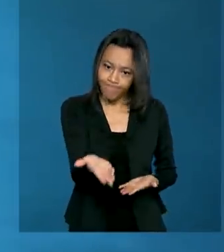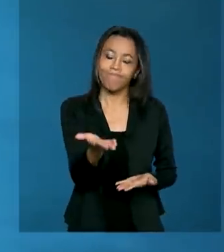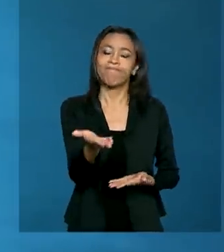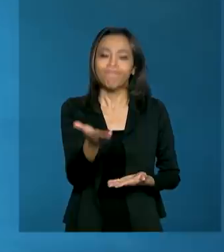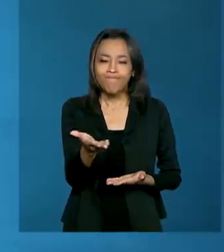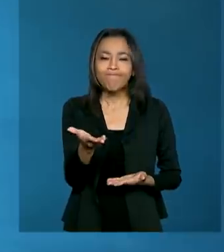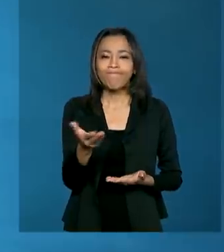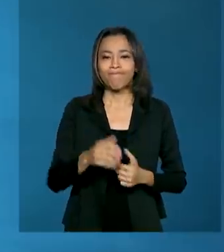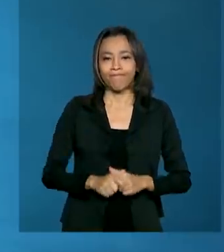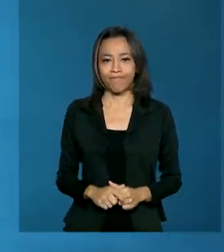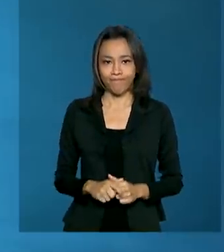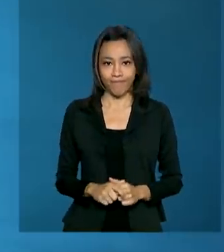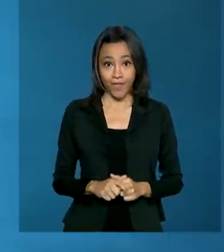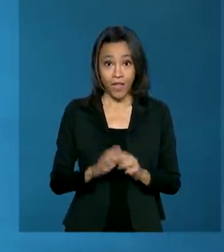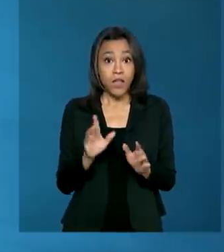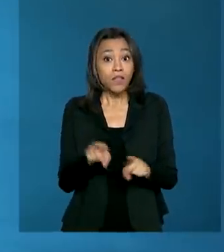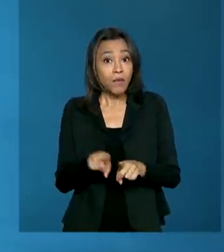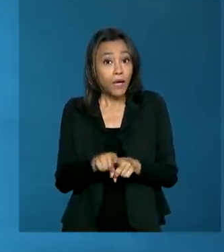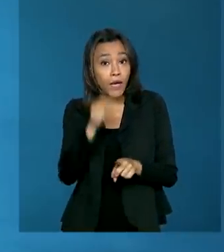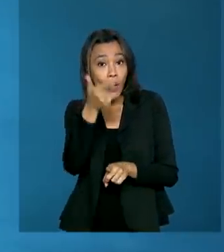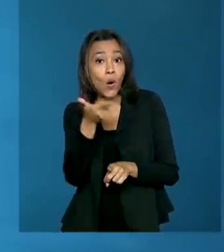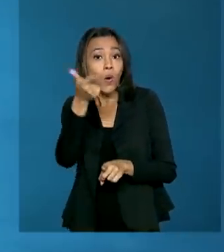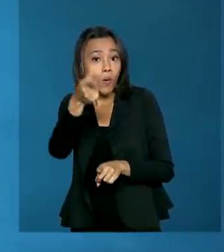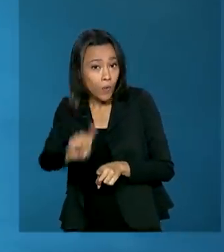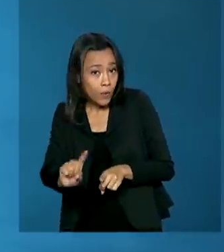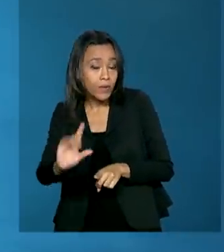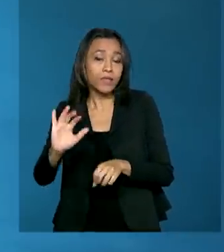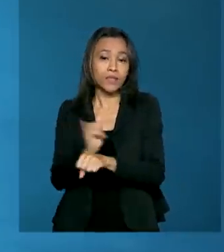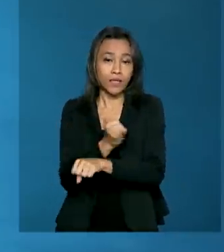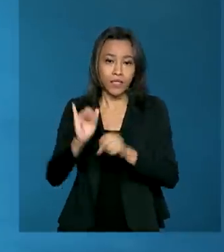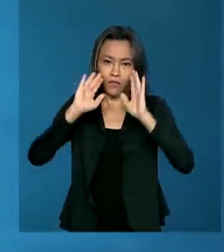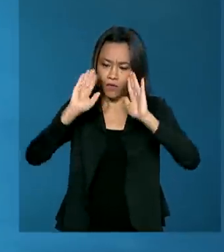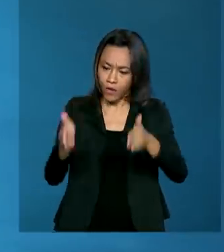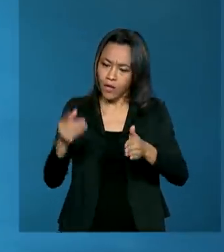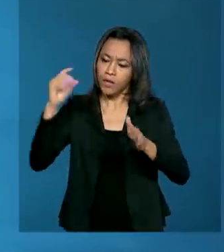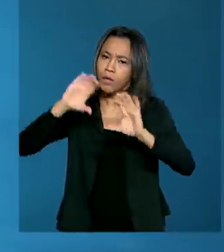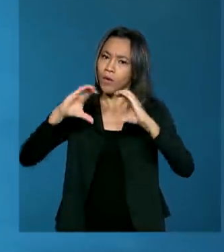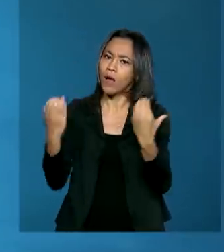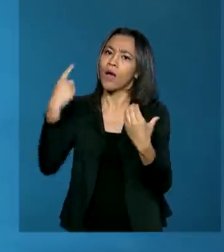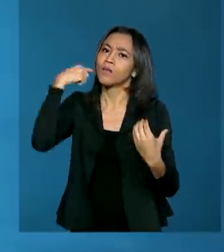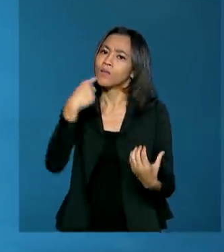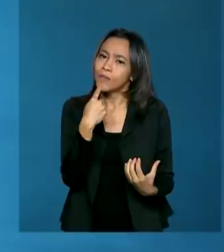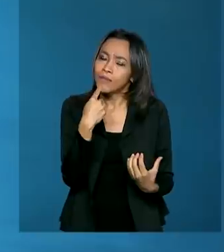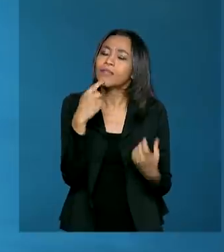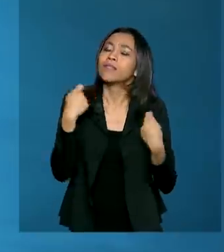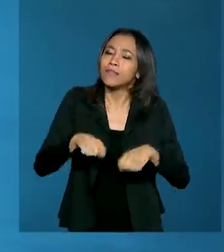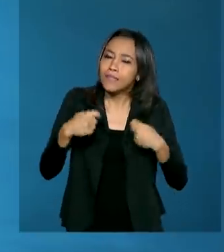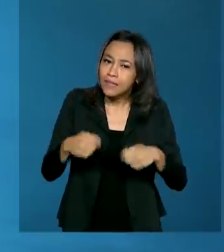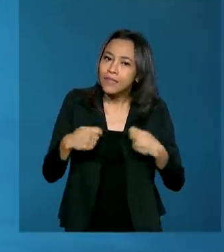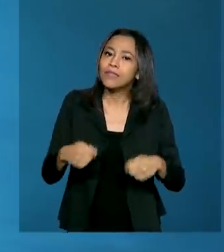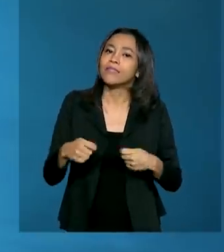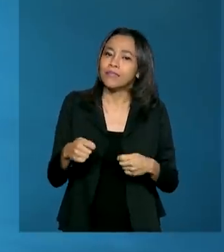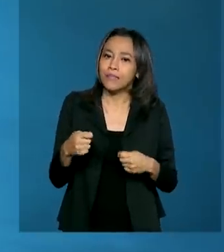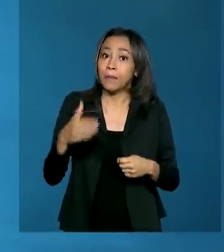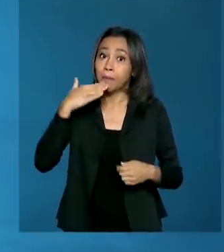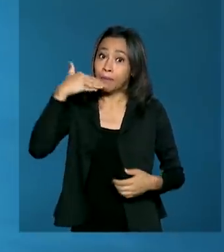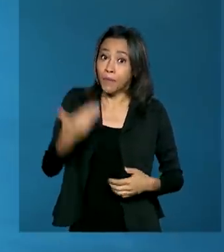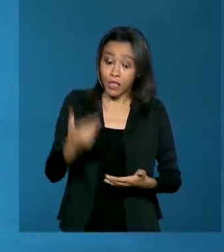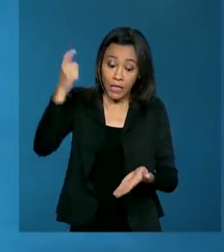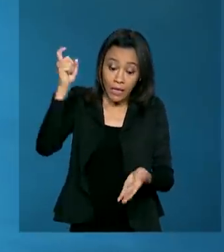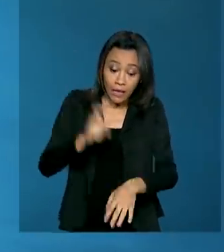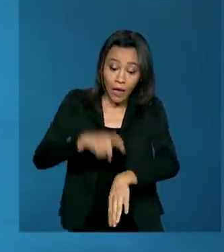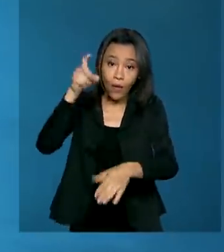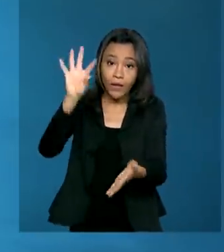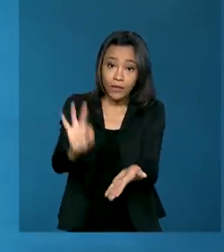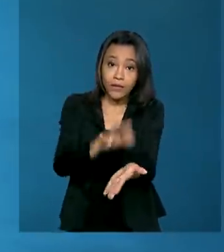sinais, Libras. Outra medida direcionada a esse público e que deve ser solicitada no momento das